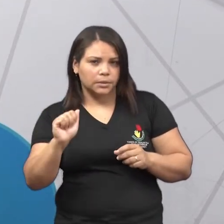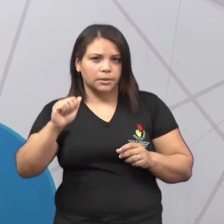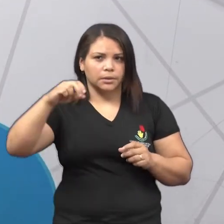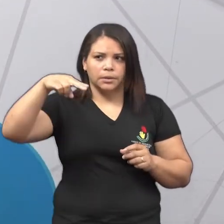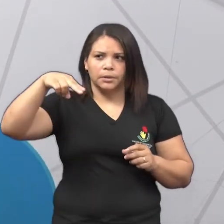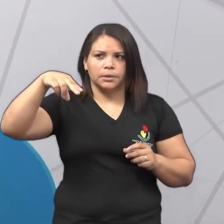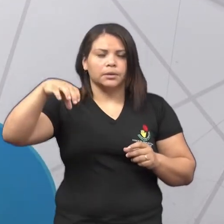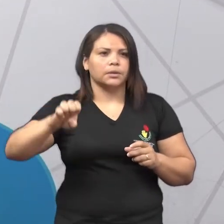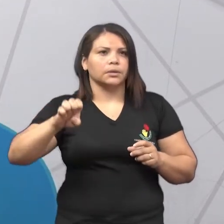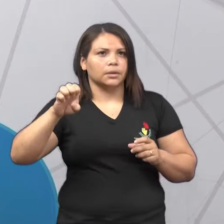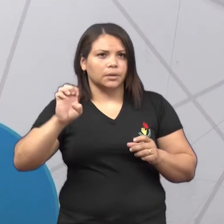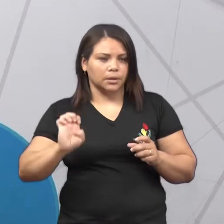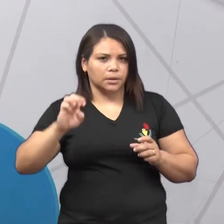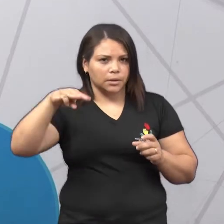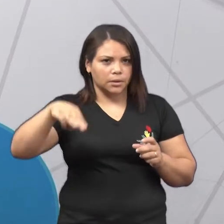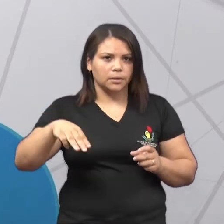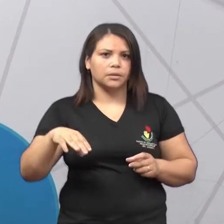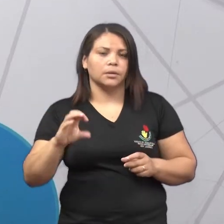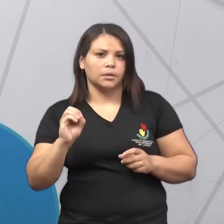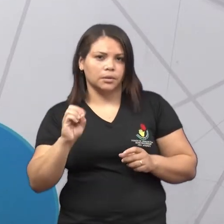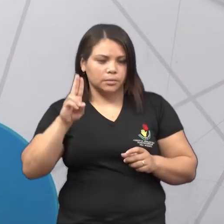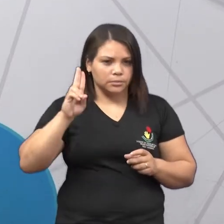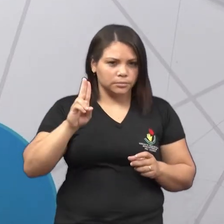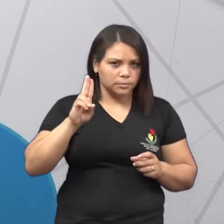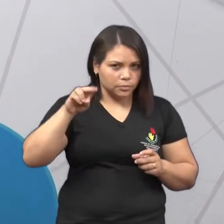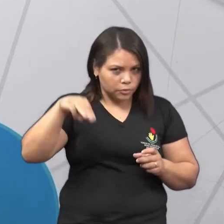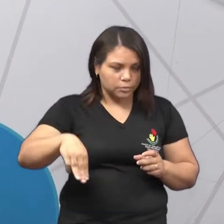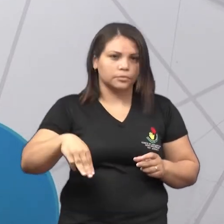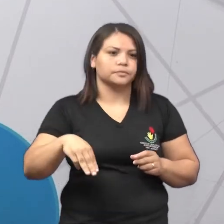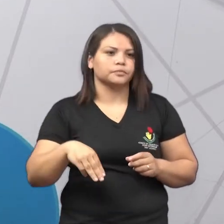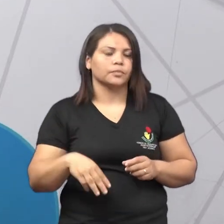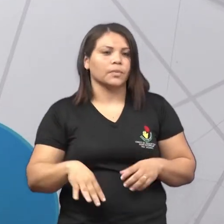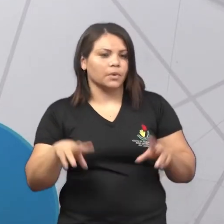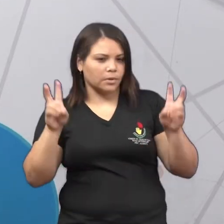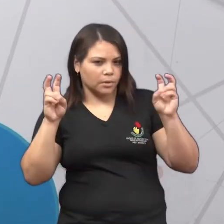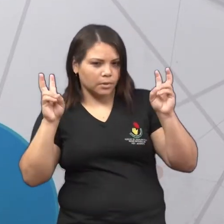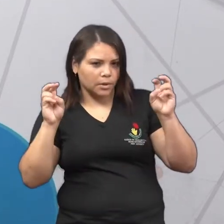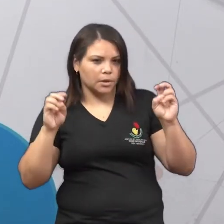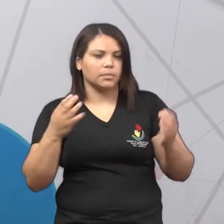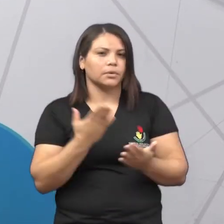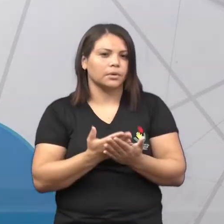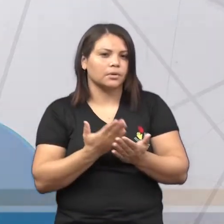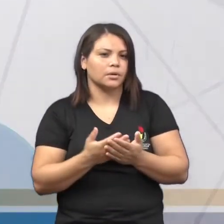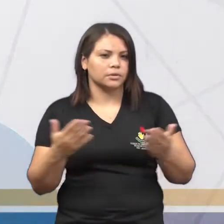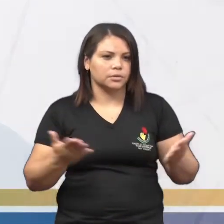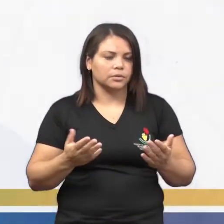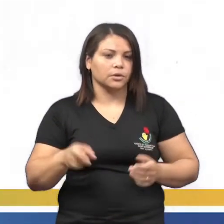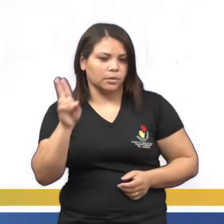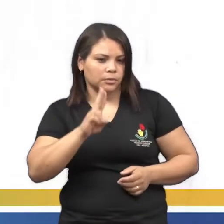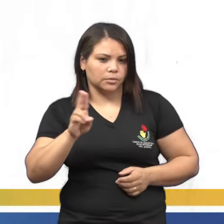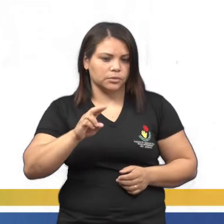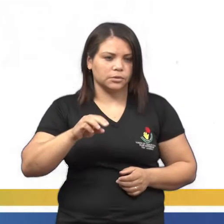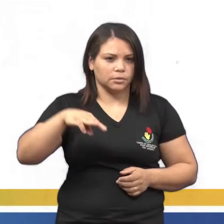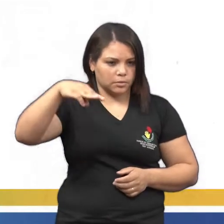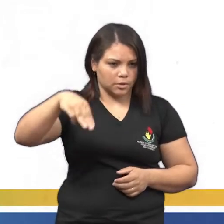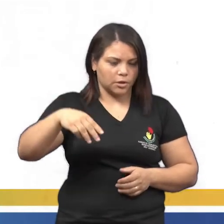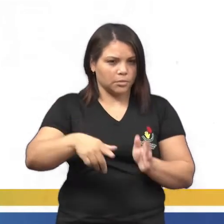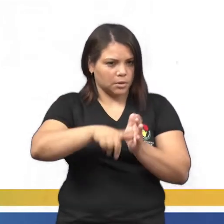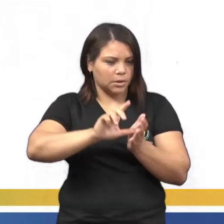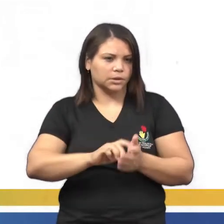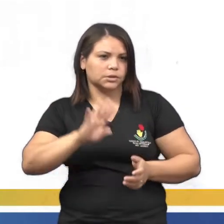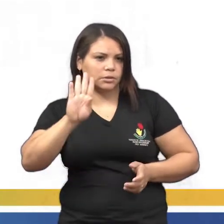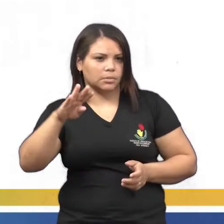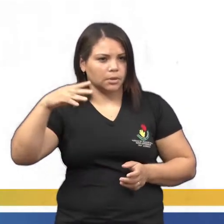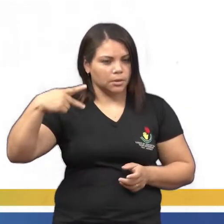ON e UM, né? E é isso que é o tema da nossa aula de hoje, ó. O uso do M antes de